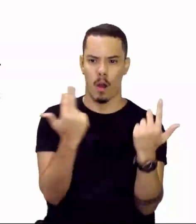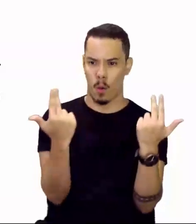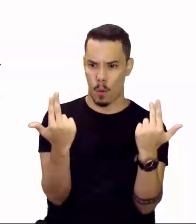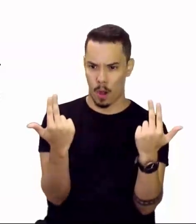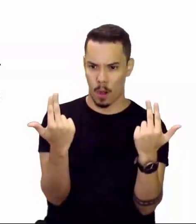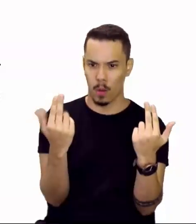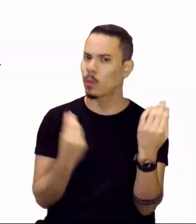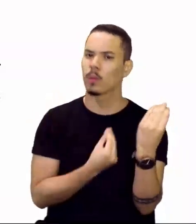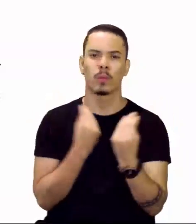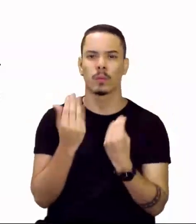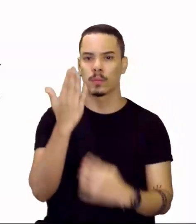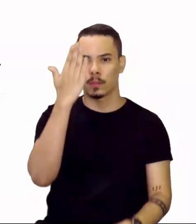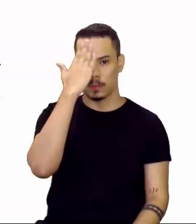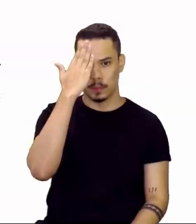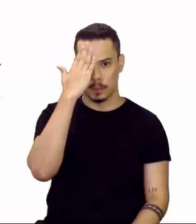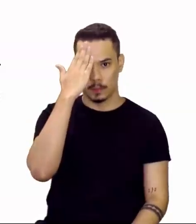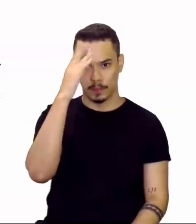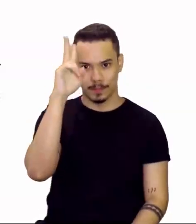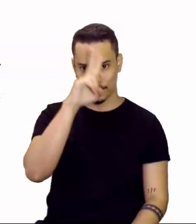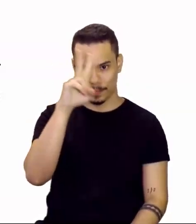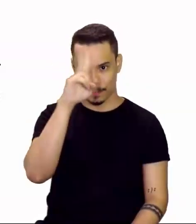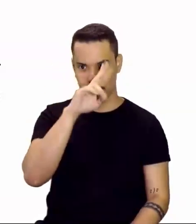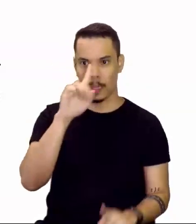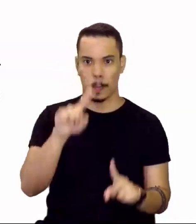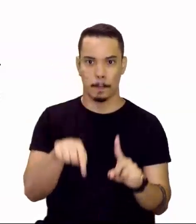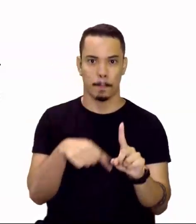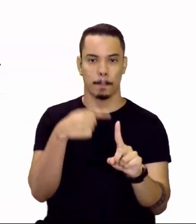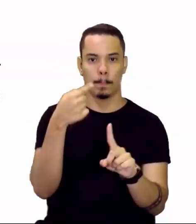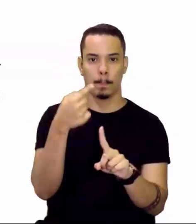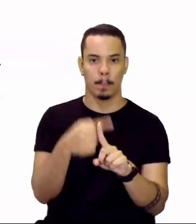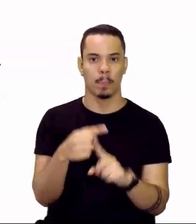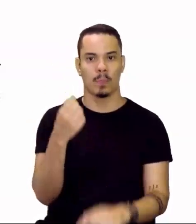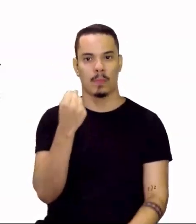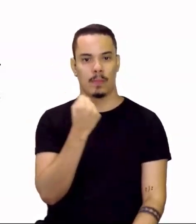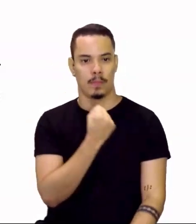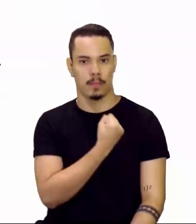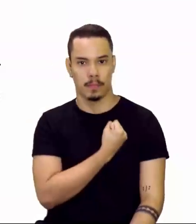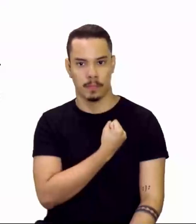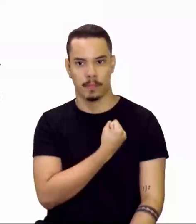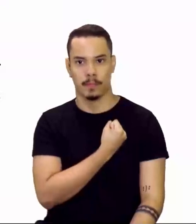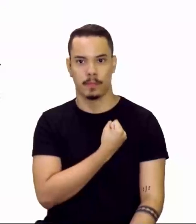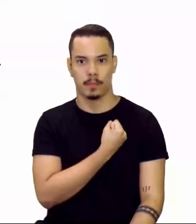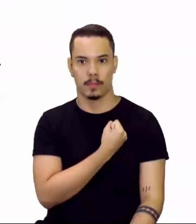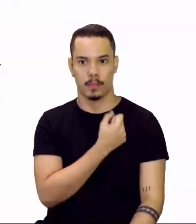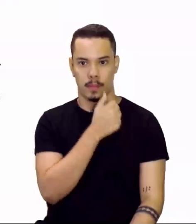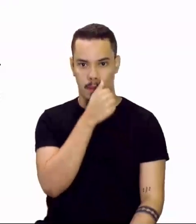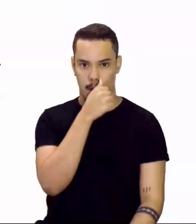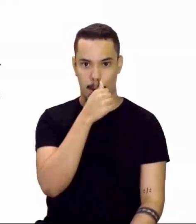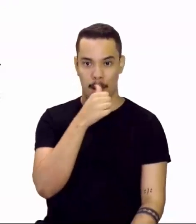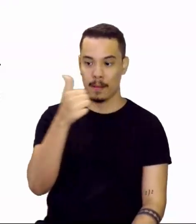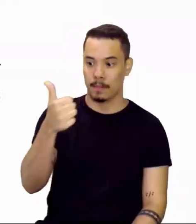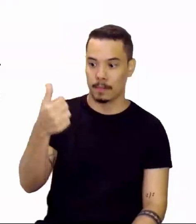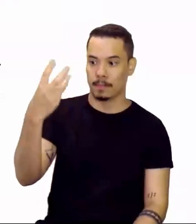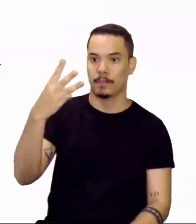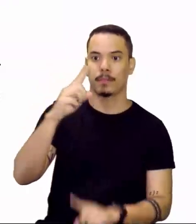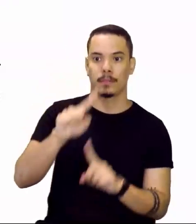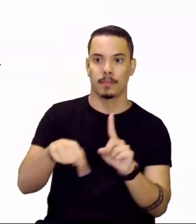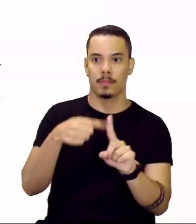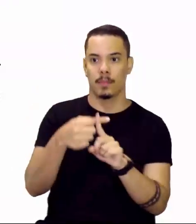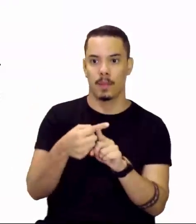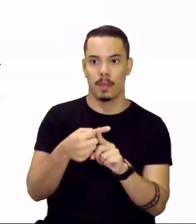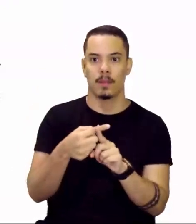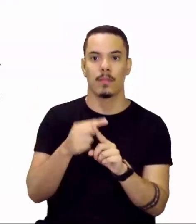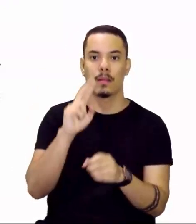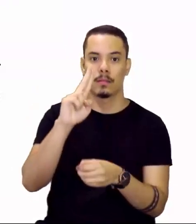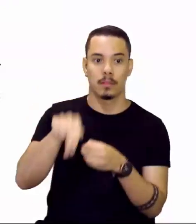Como é que a gente sabe a massa atômica? gente soma o número atômico, não é, professor? Exatamente. Mais o número de